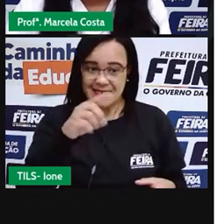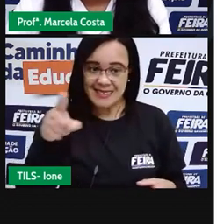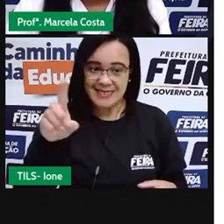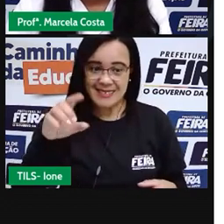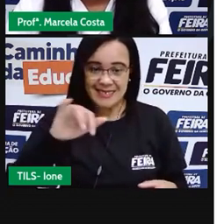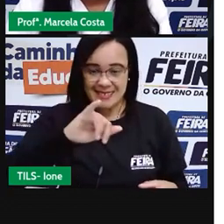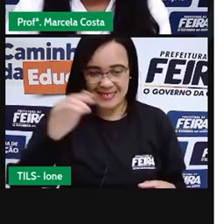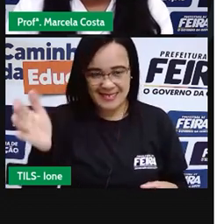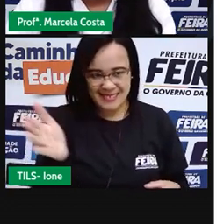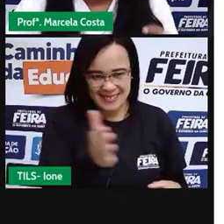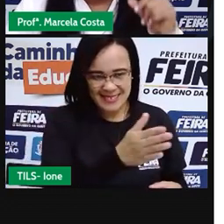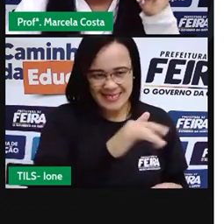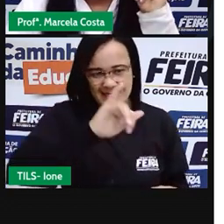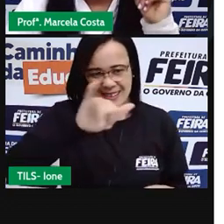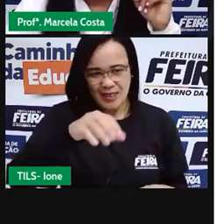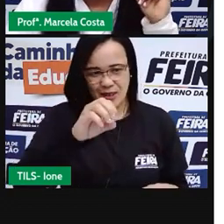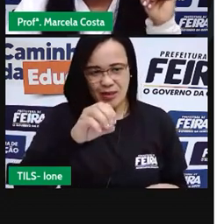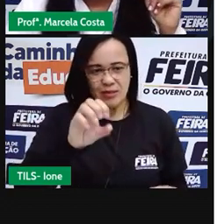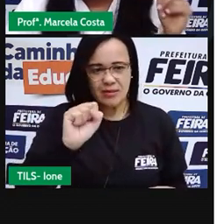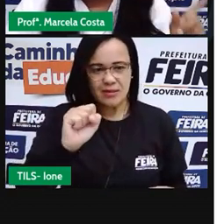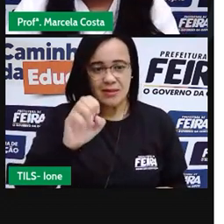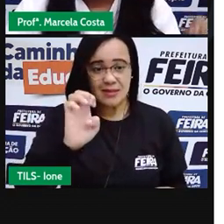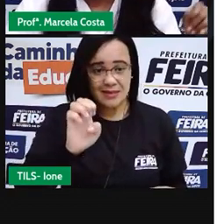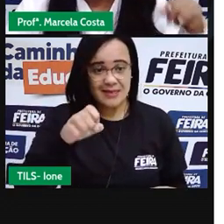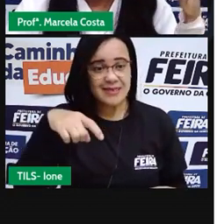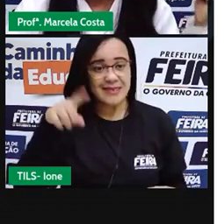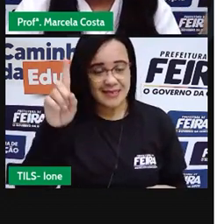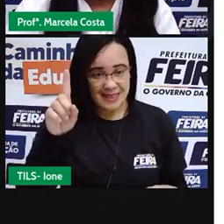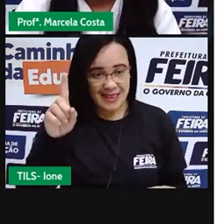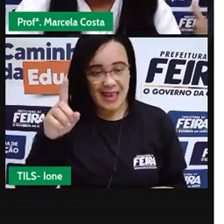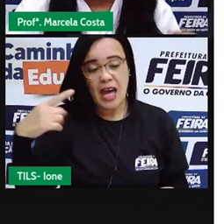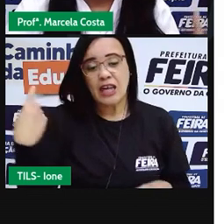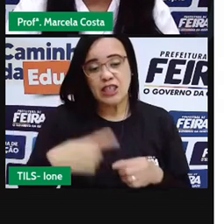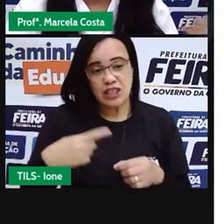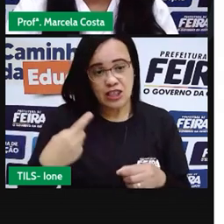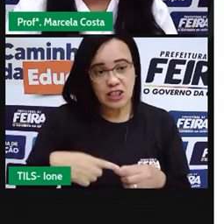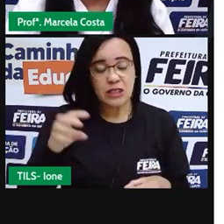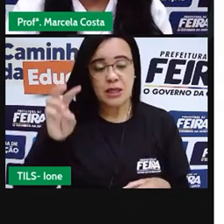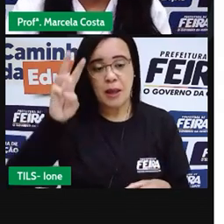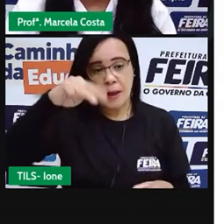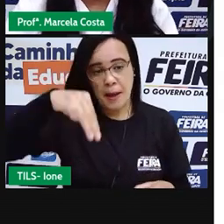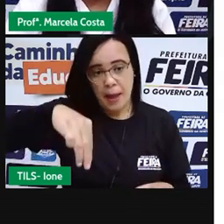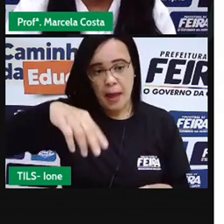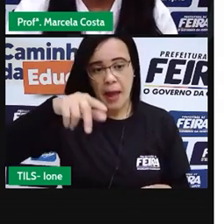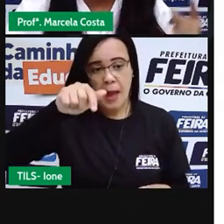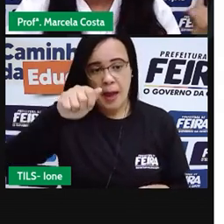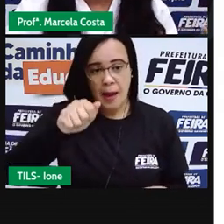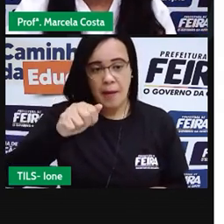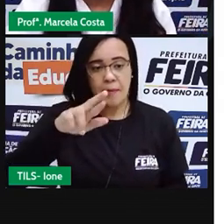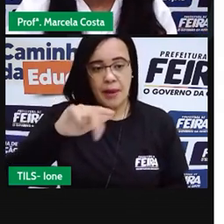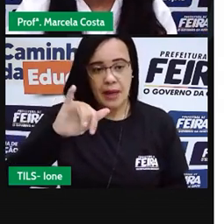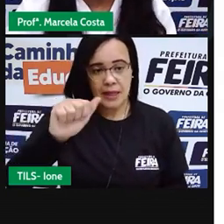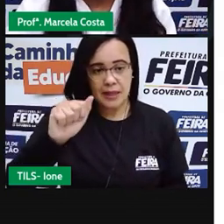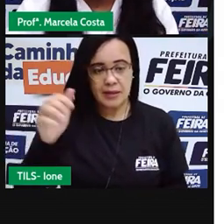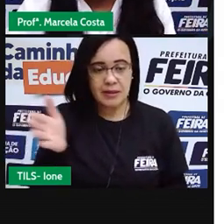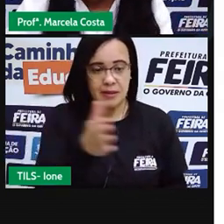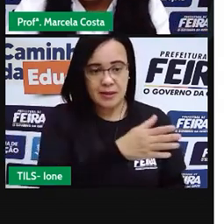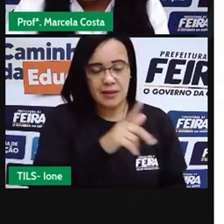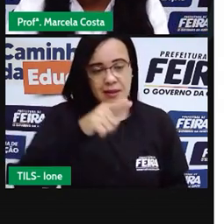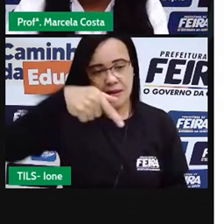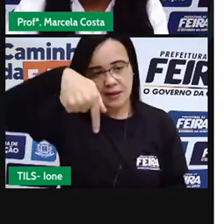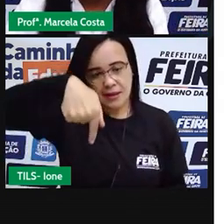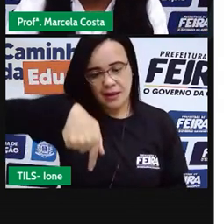São José, no distrito de Maria Quitéria, que antigamente era conhecido como distrito de